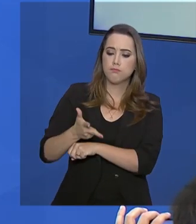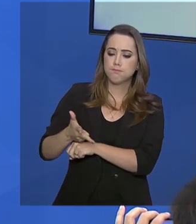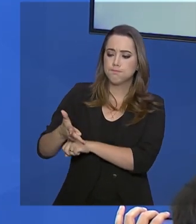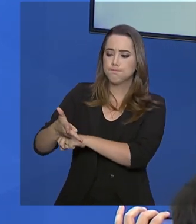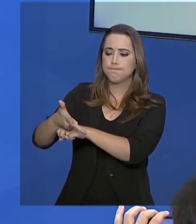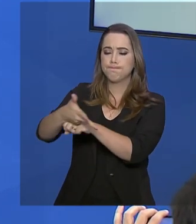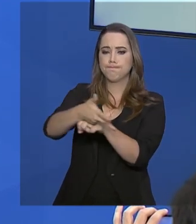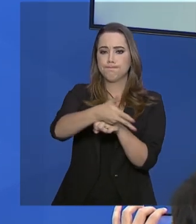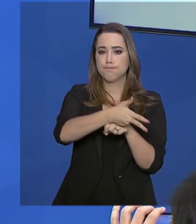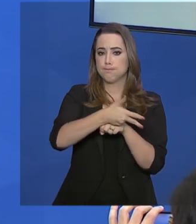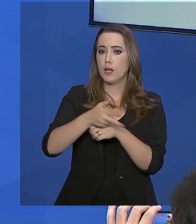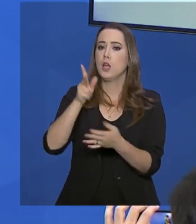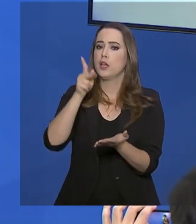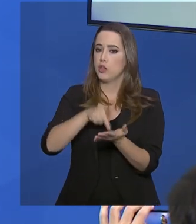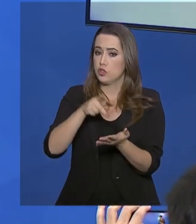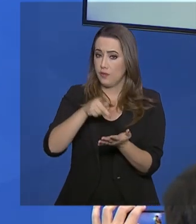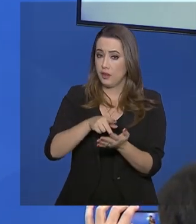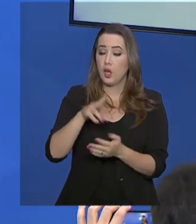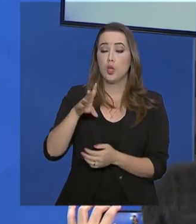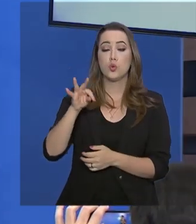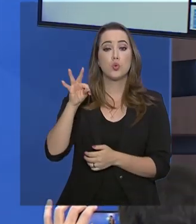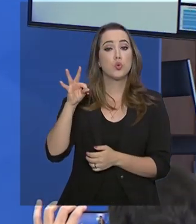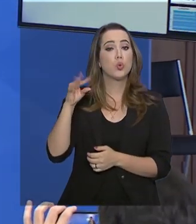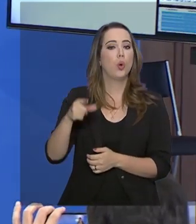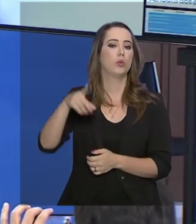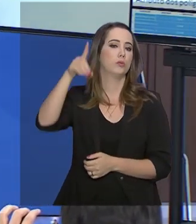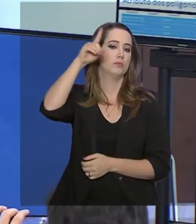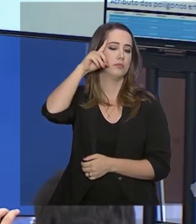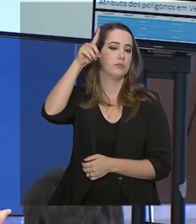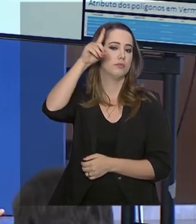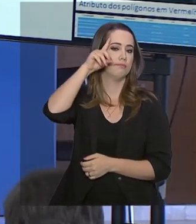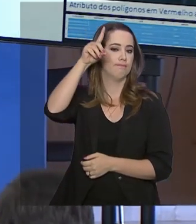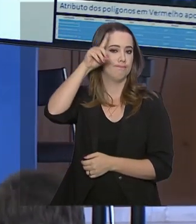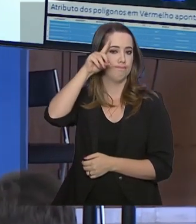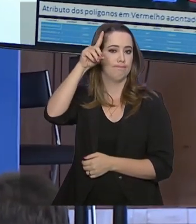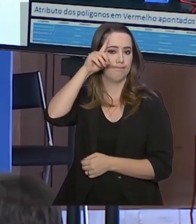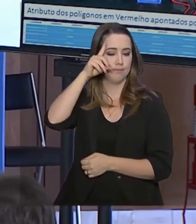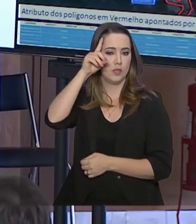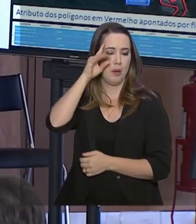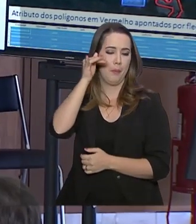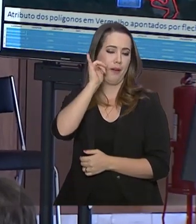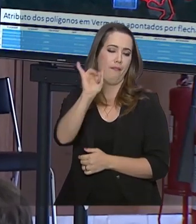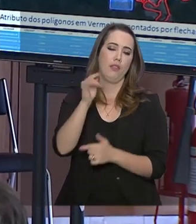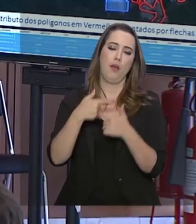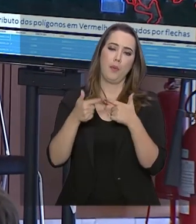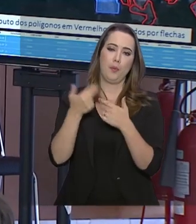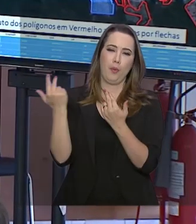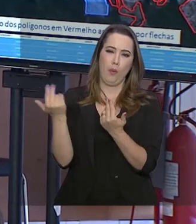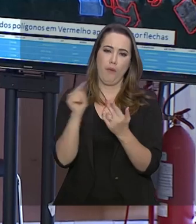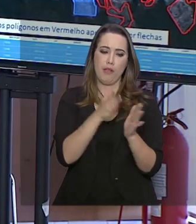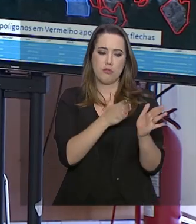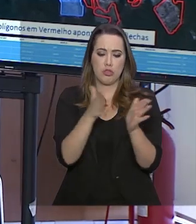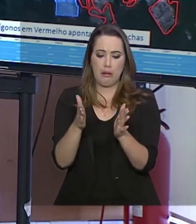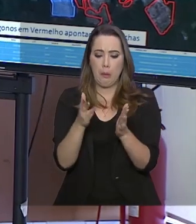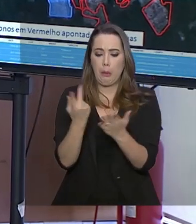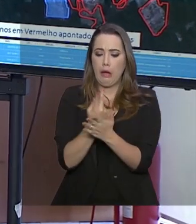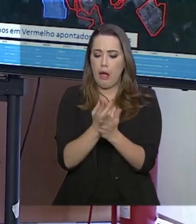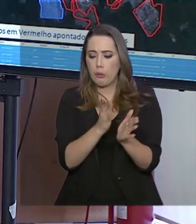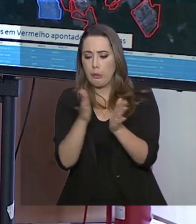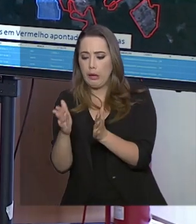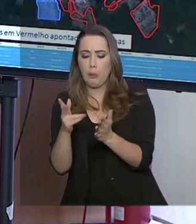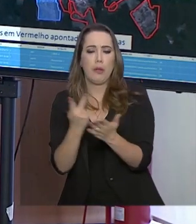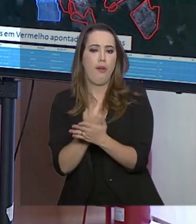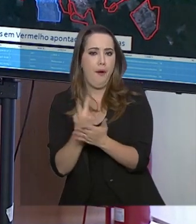realmente em tempo diário, para evitar esses problemas de lapso temporal que nós vimos aqui e que trazem